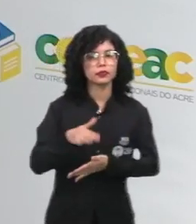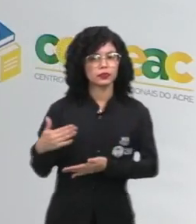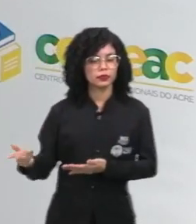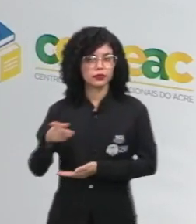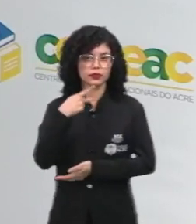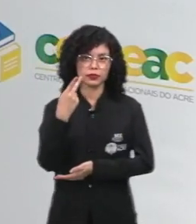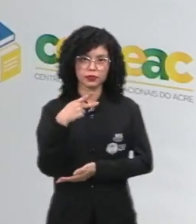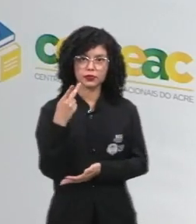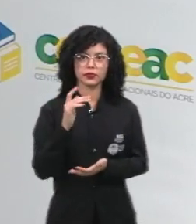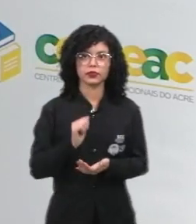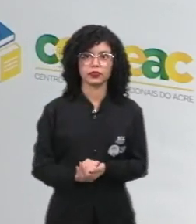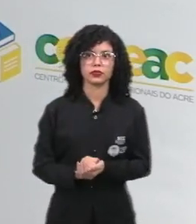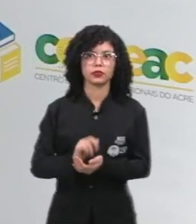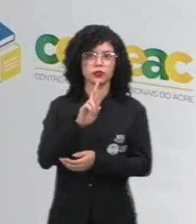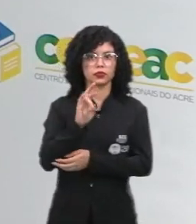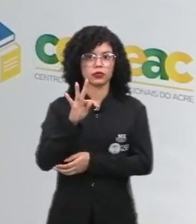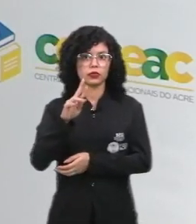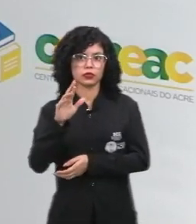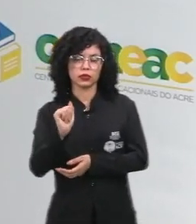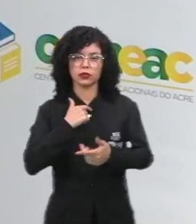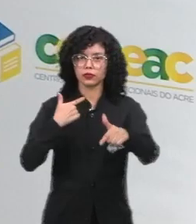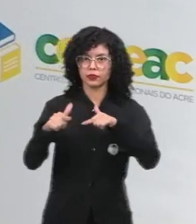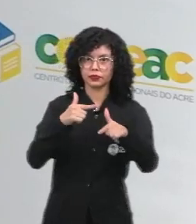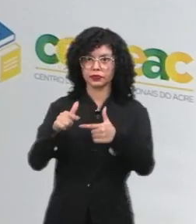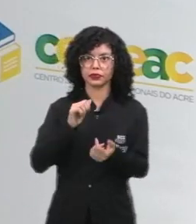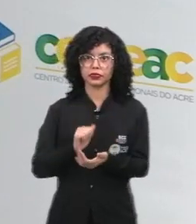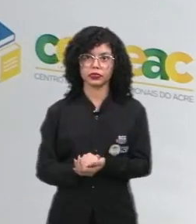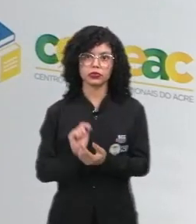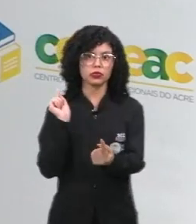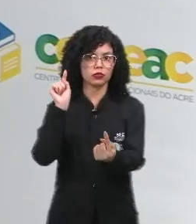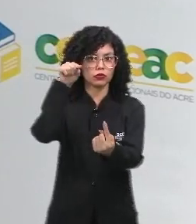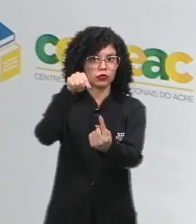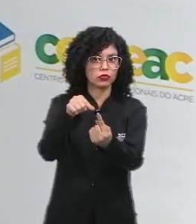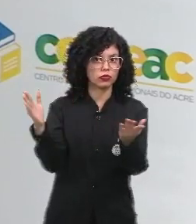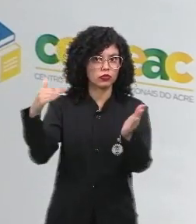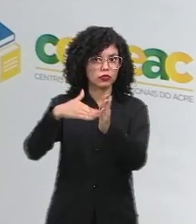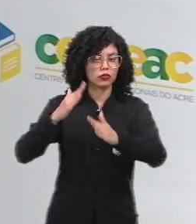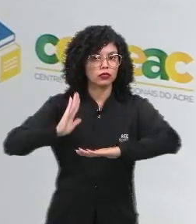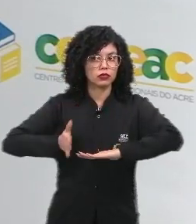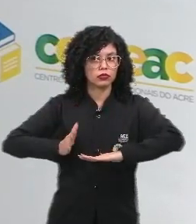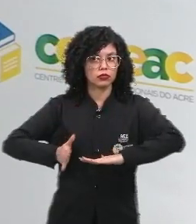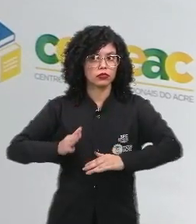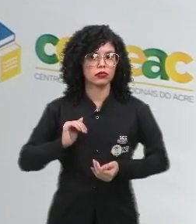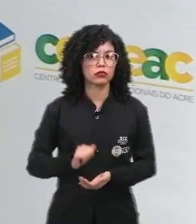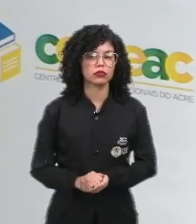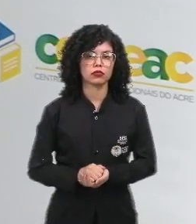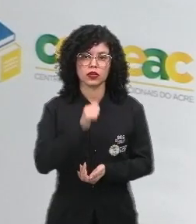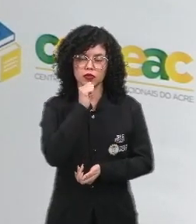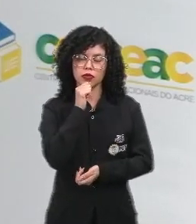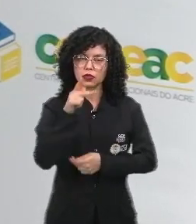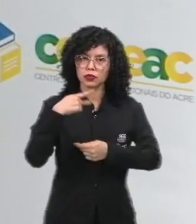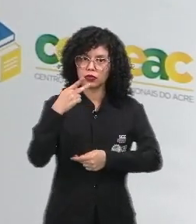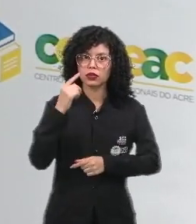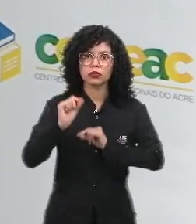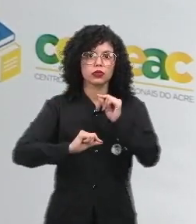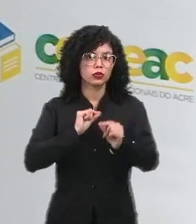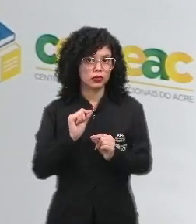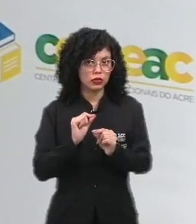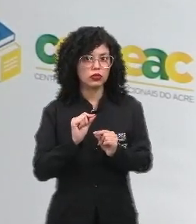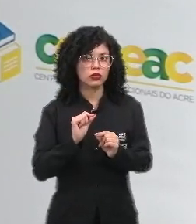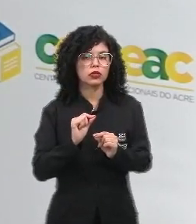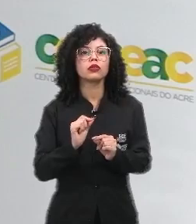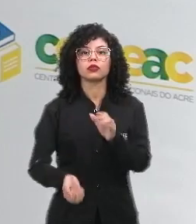falamos em uma rota em que nós trabalharemos do quinhentismo ao modernismo, nós falaremos de produções